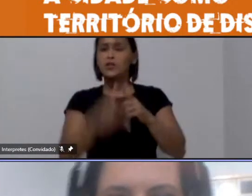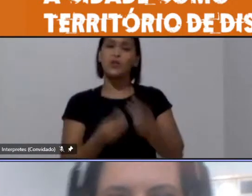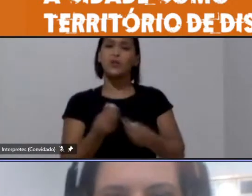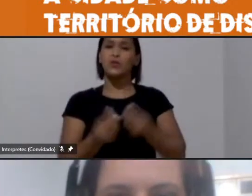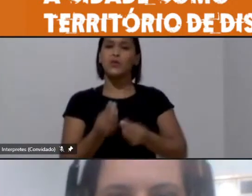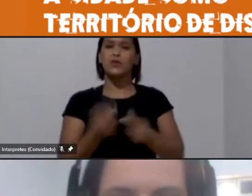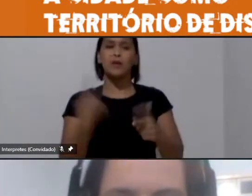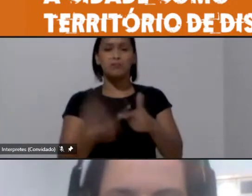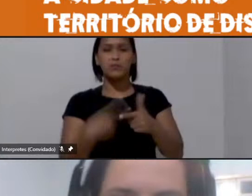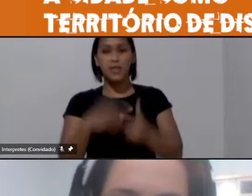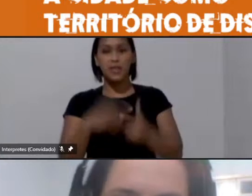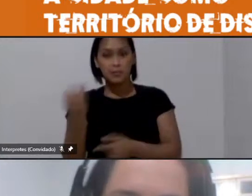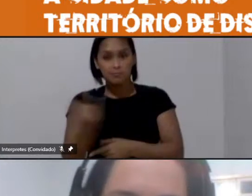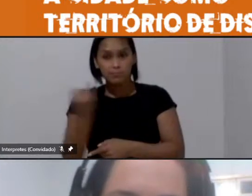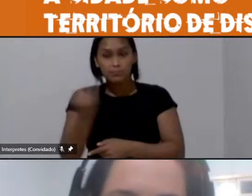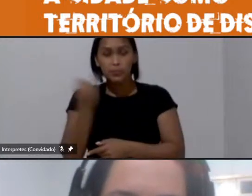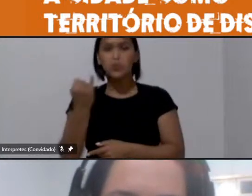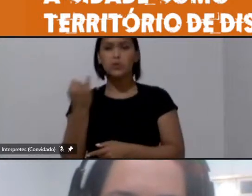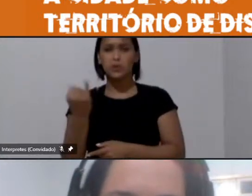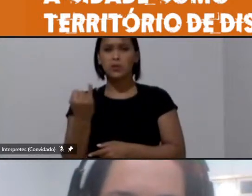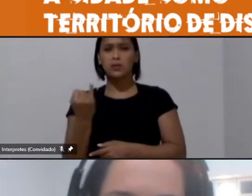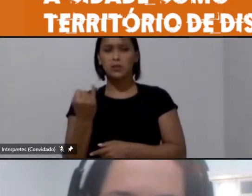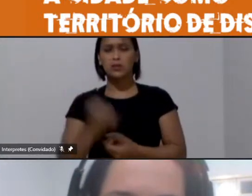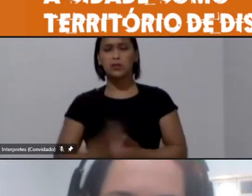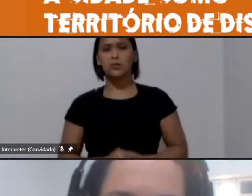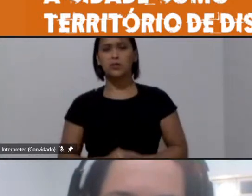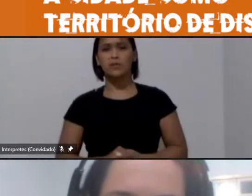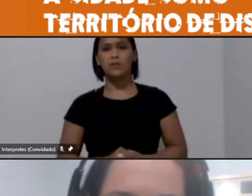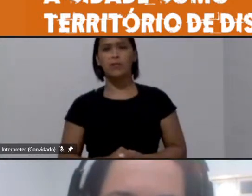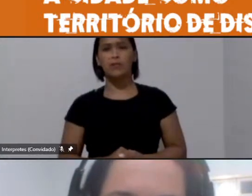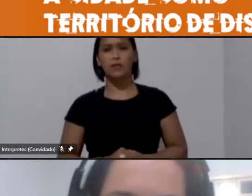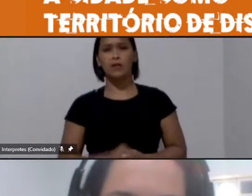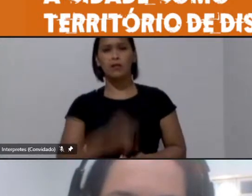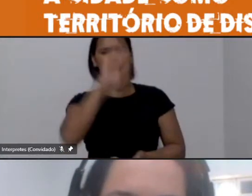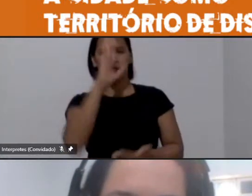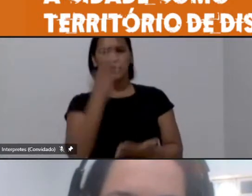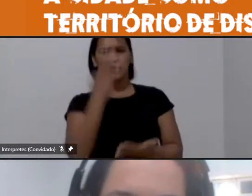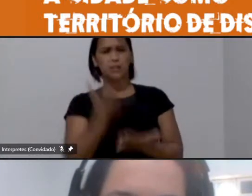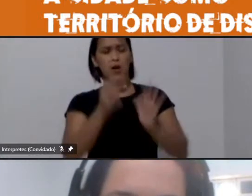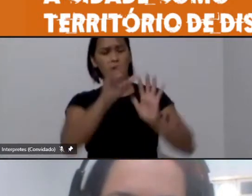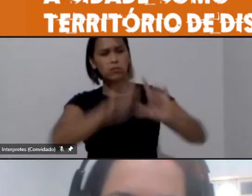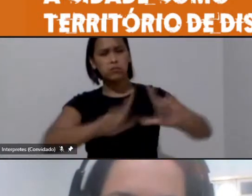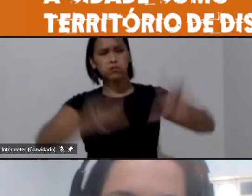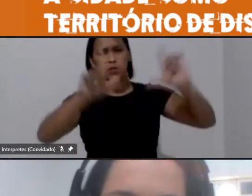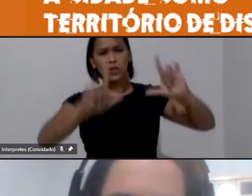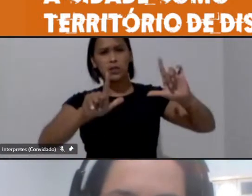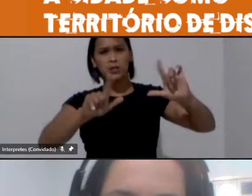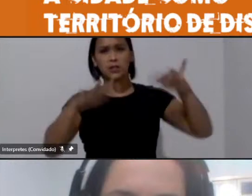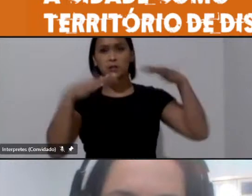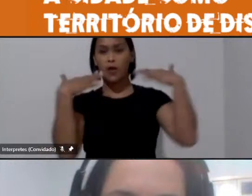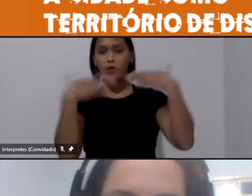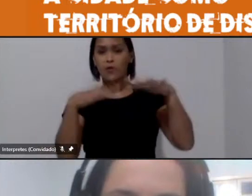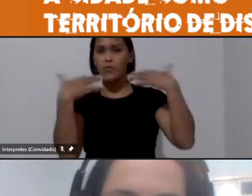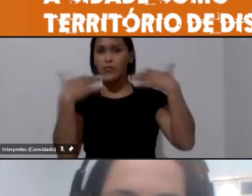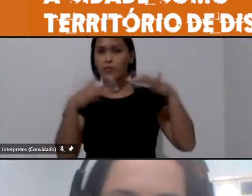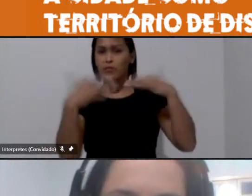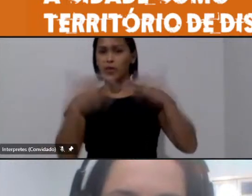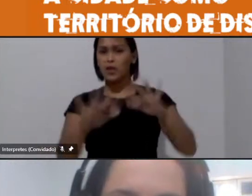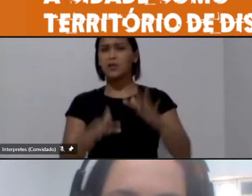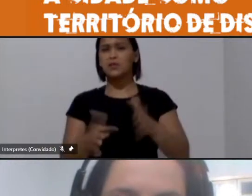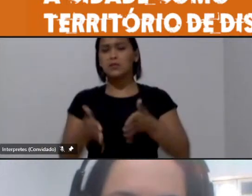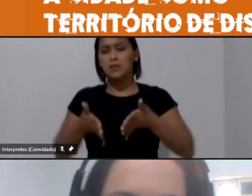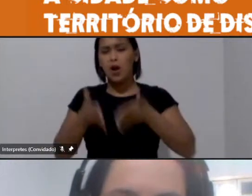eu acho que eu acho que traz um panorama da complexidade do tema do sistema de